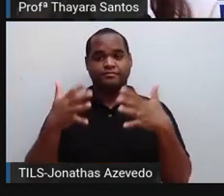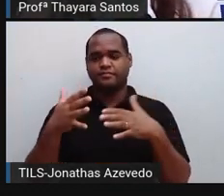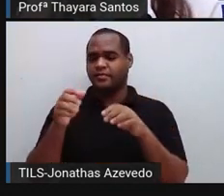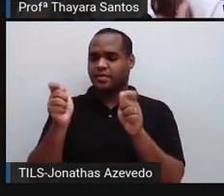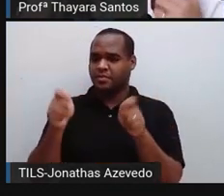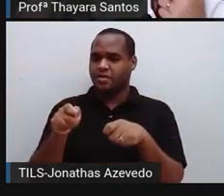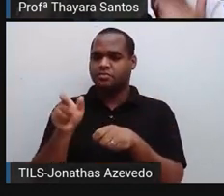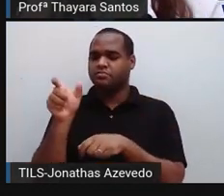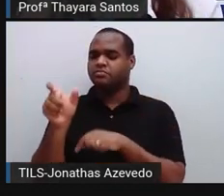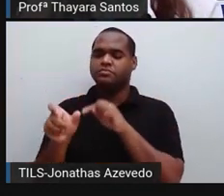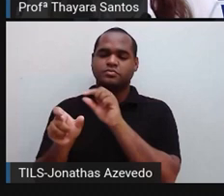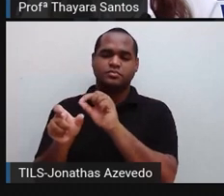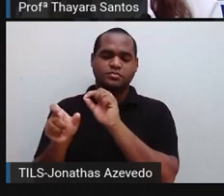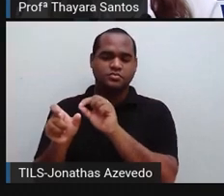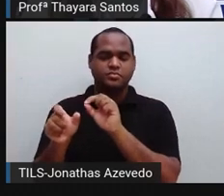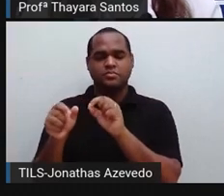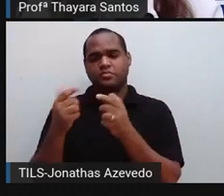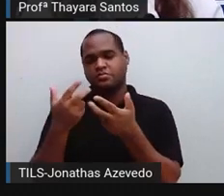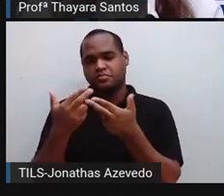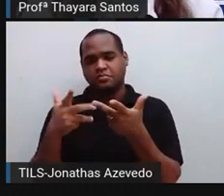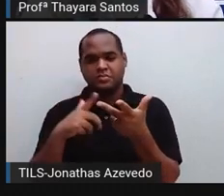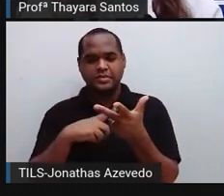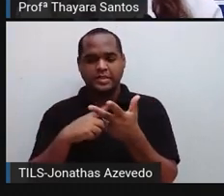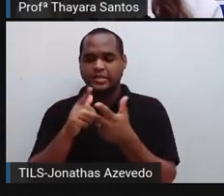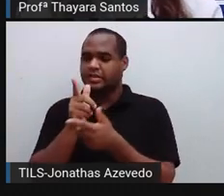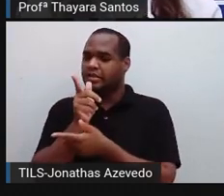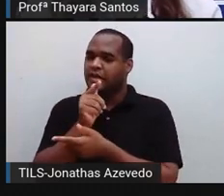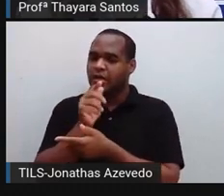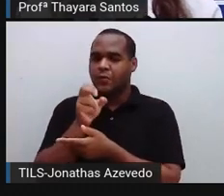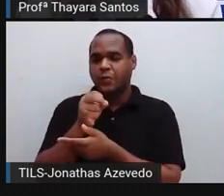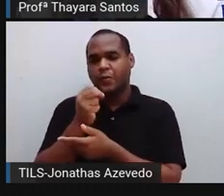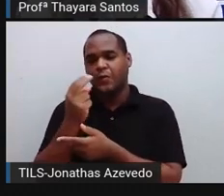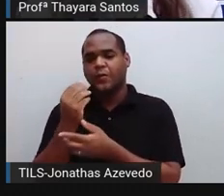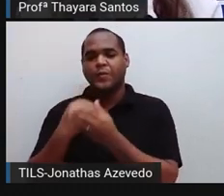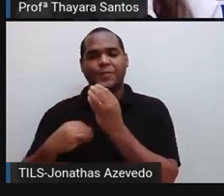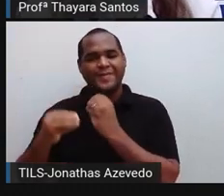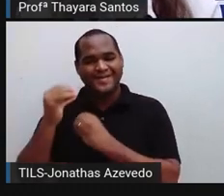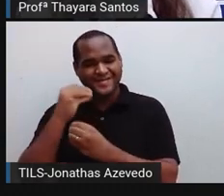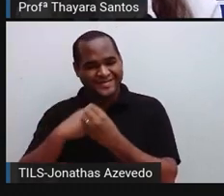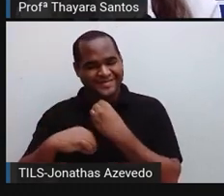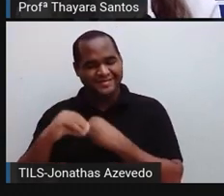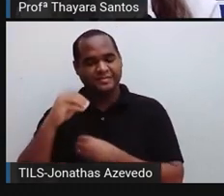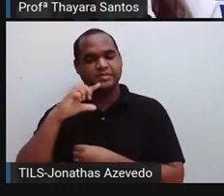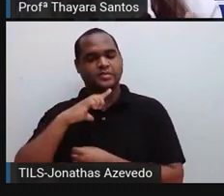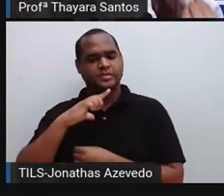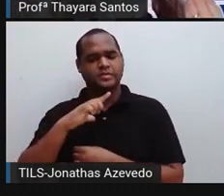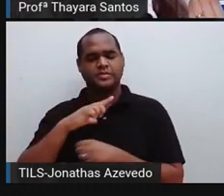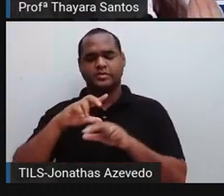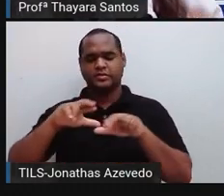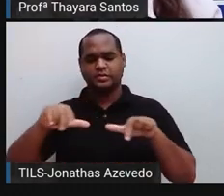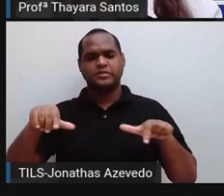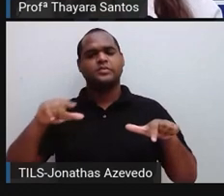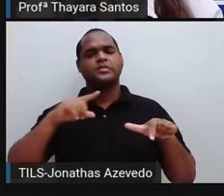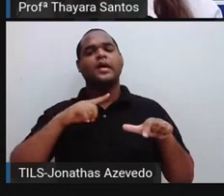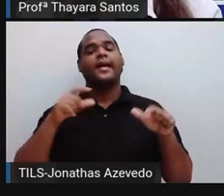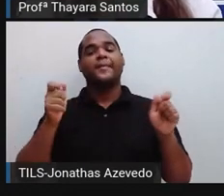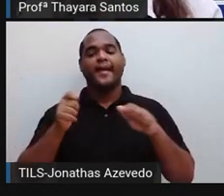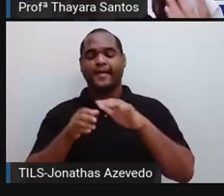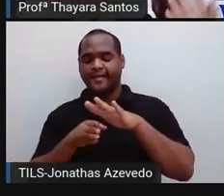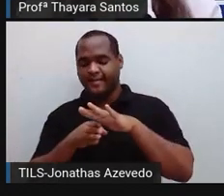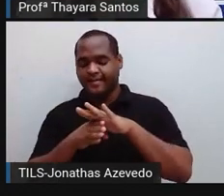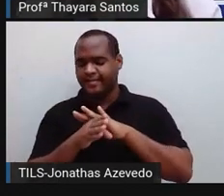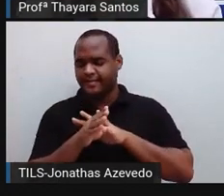ser pega através do consumo de água e de alimentos contaminados por essa bactéria. Então, quando ela entra no nosso